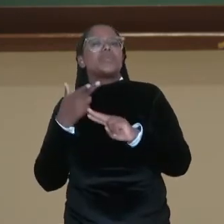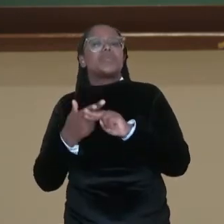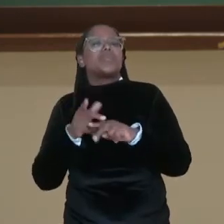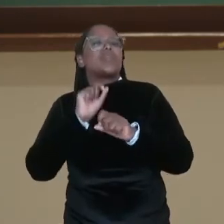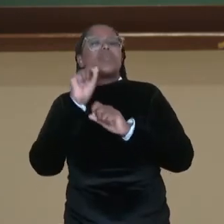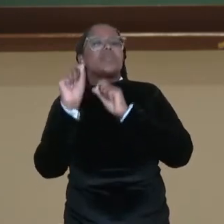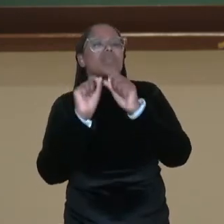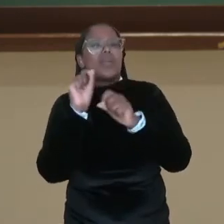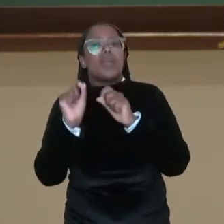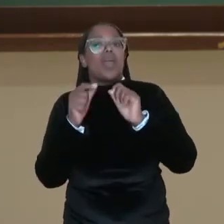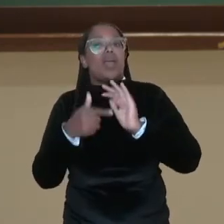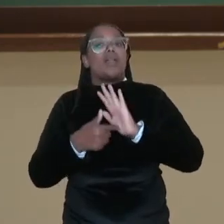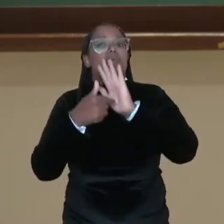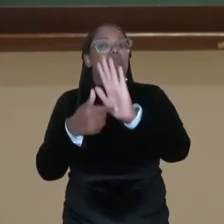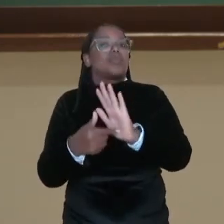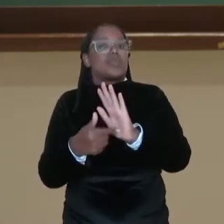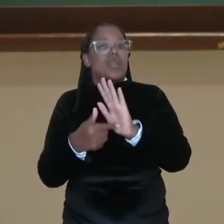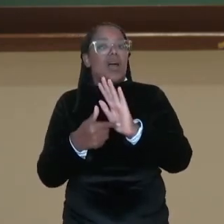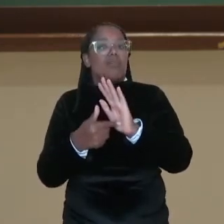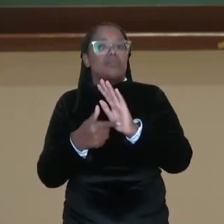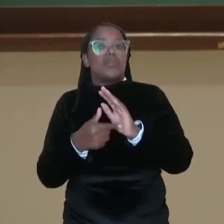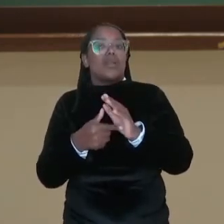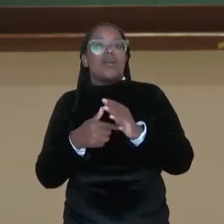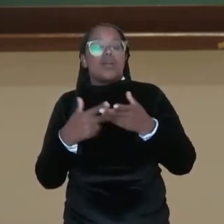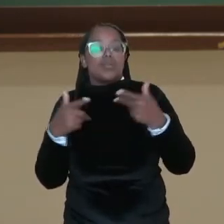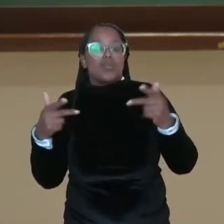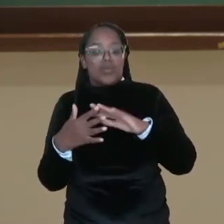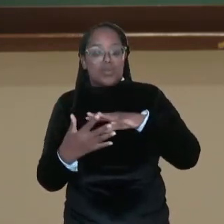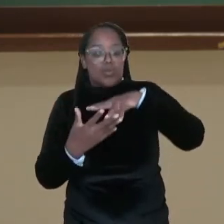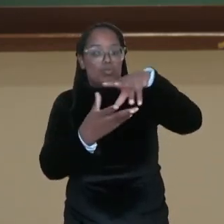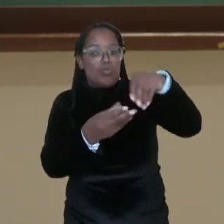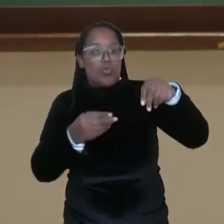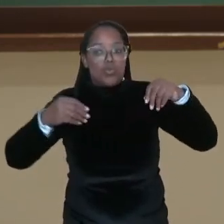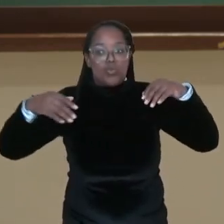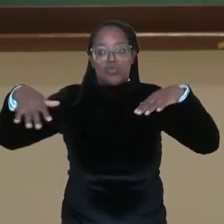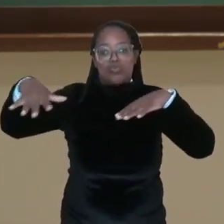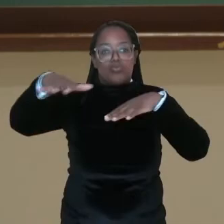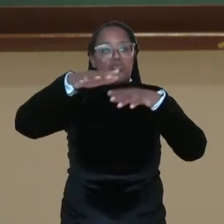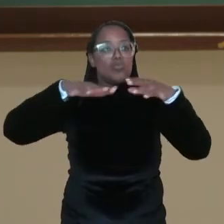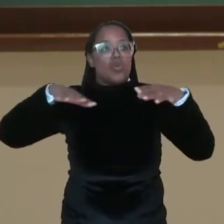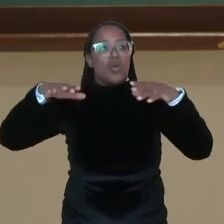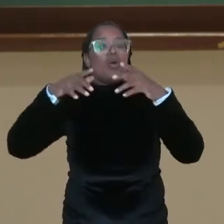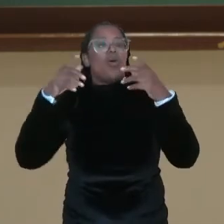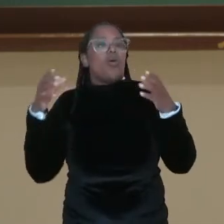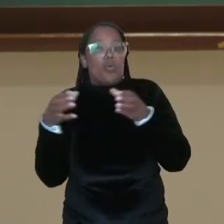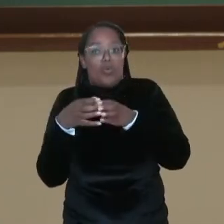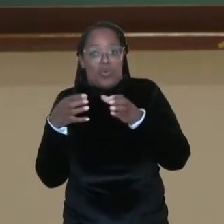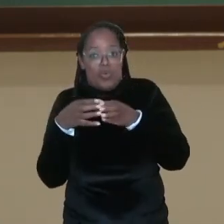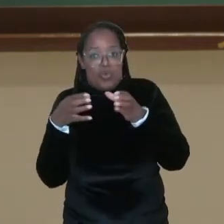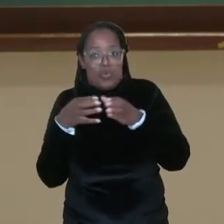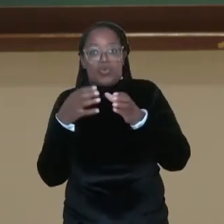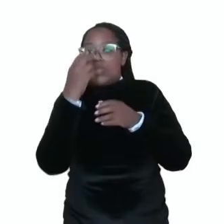reflexões acerca do mundo à minha volta. Aqui, o grupo